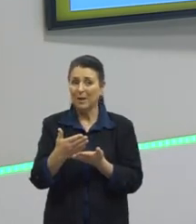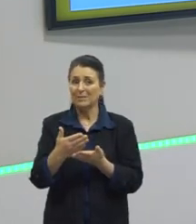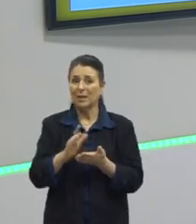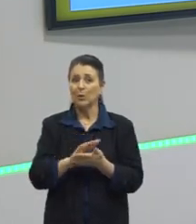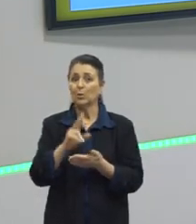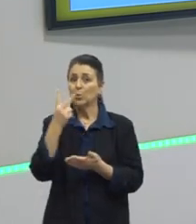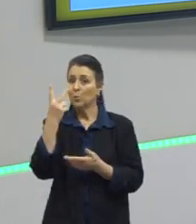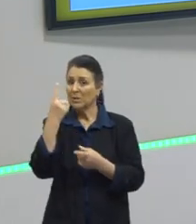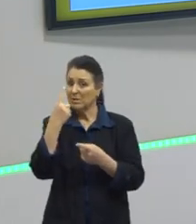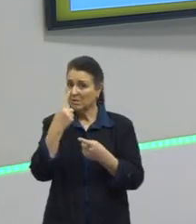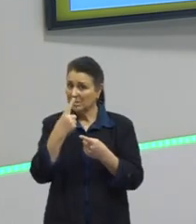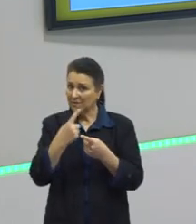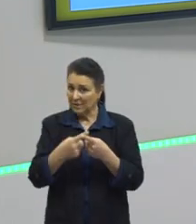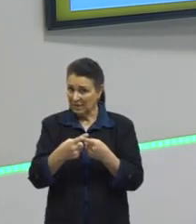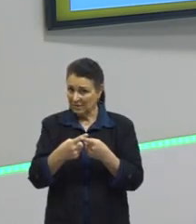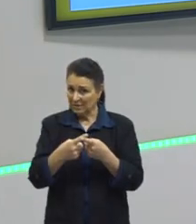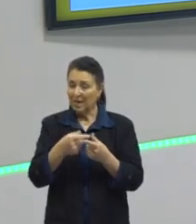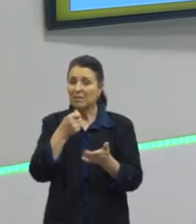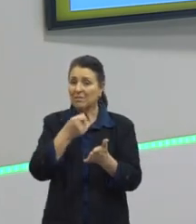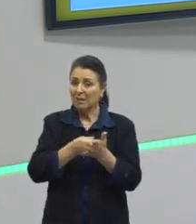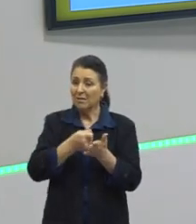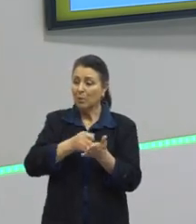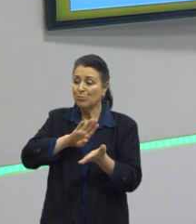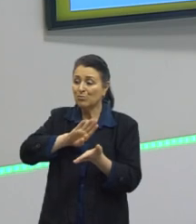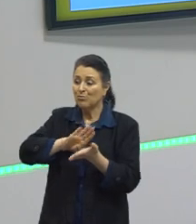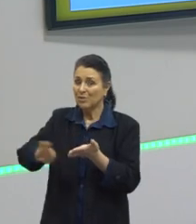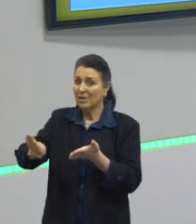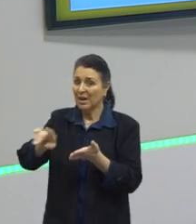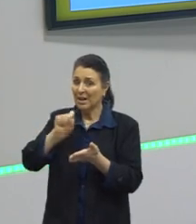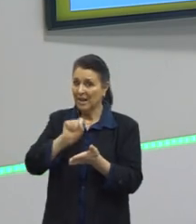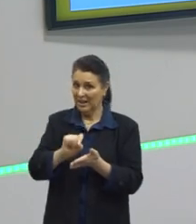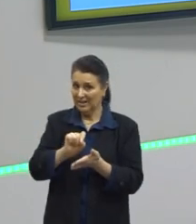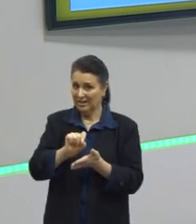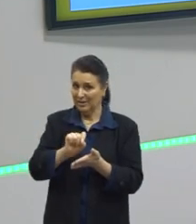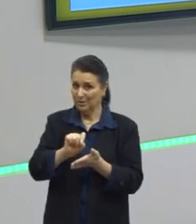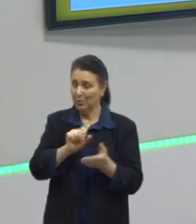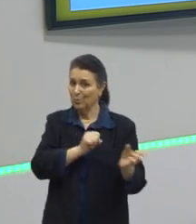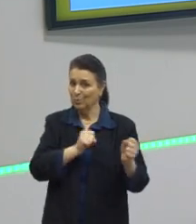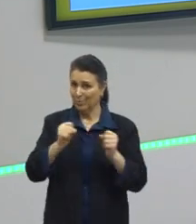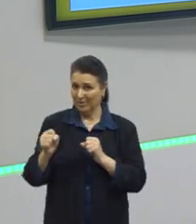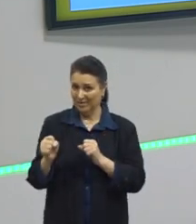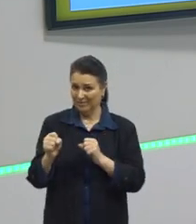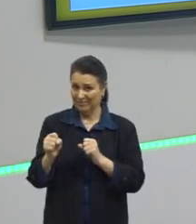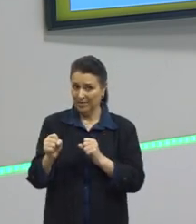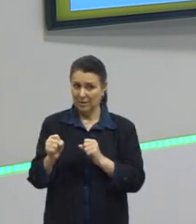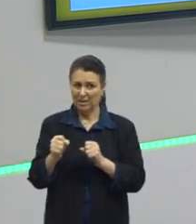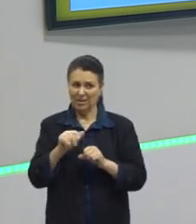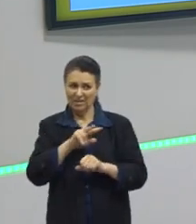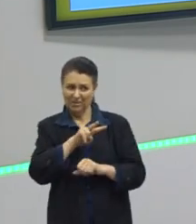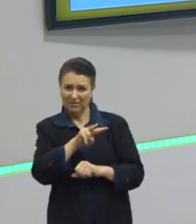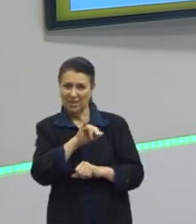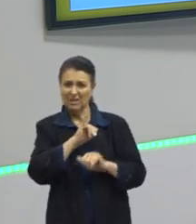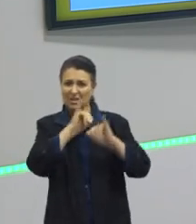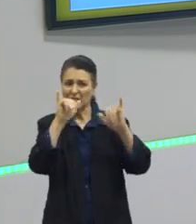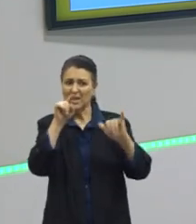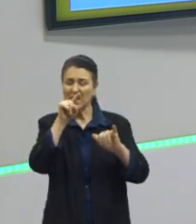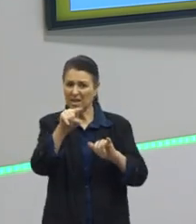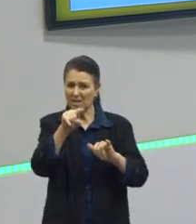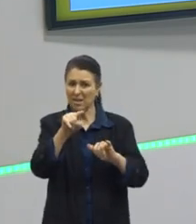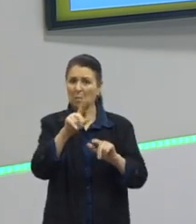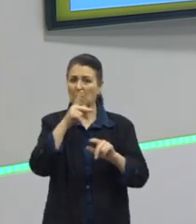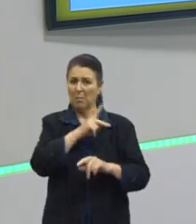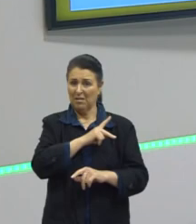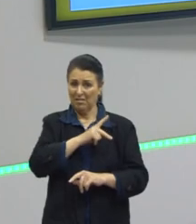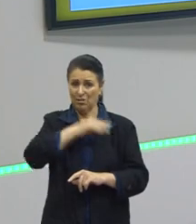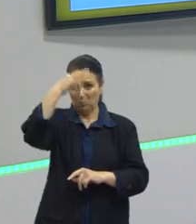impeachment, tá? Ele vai sofrer duas tentativas de impeachment sobre a ótica da corrupção, dizendo, olha, esse presidente é corrupto, ele não está,